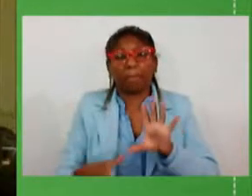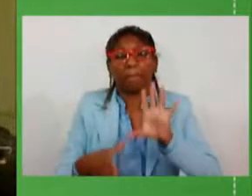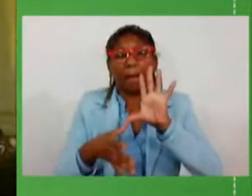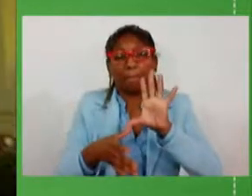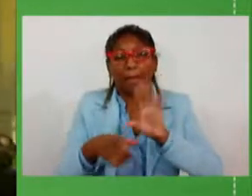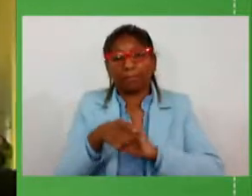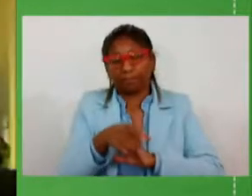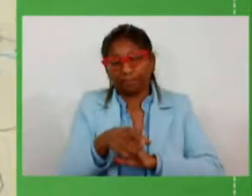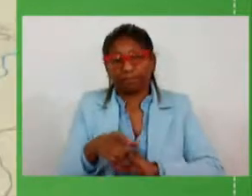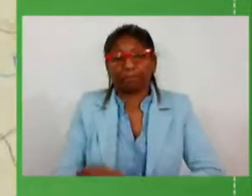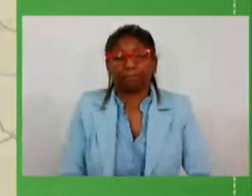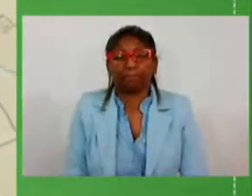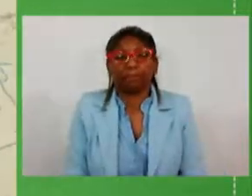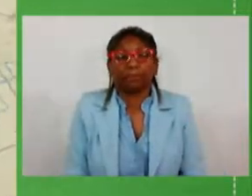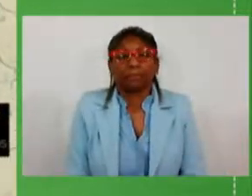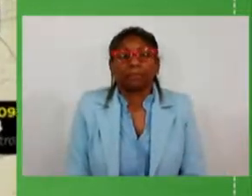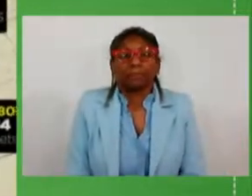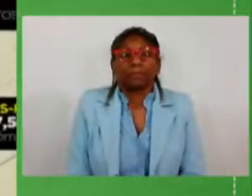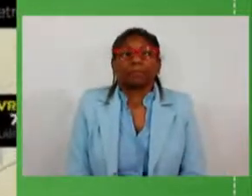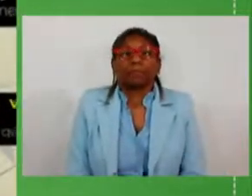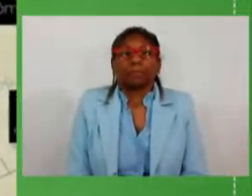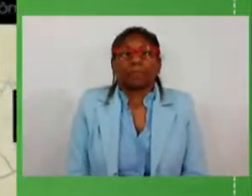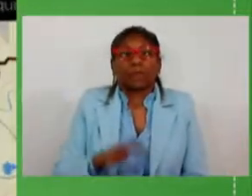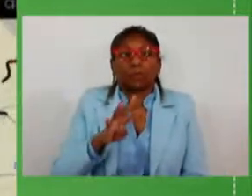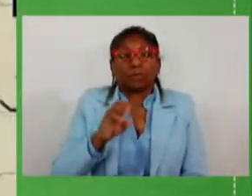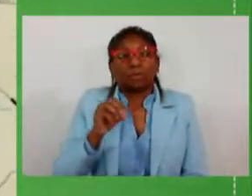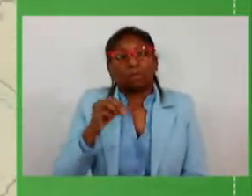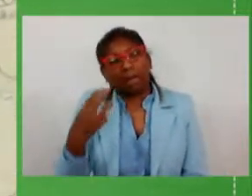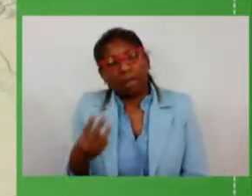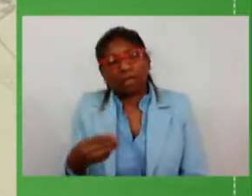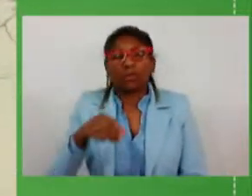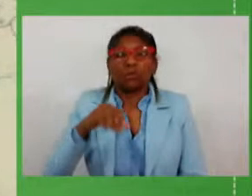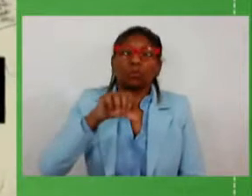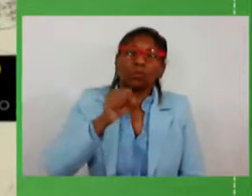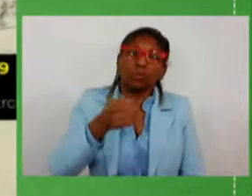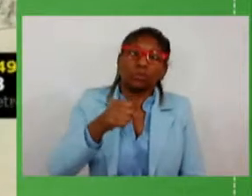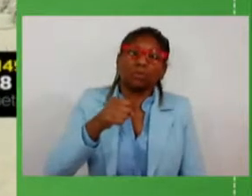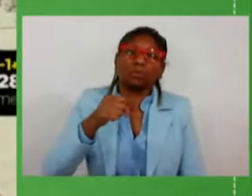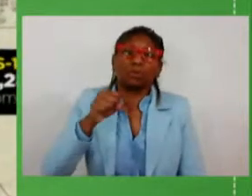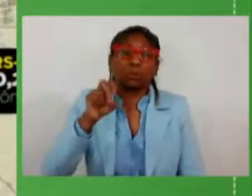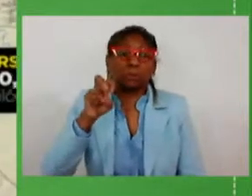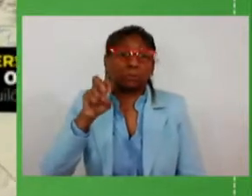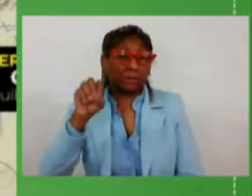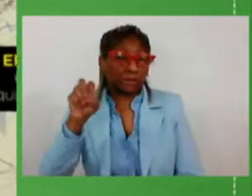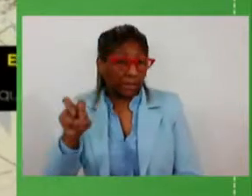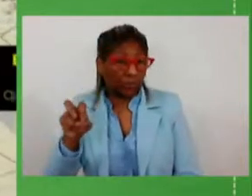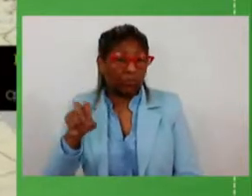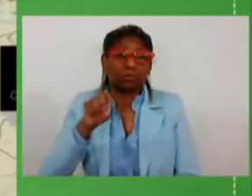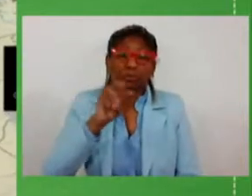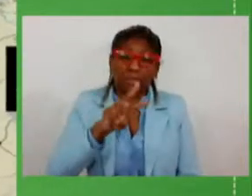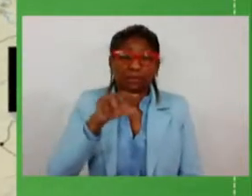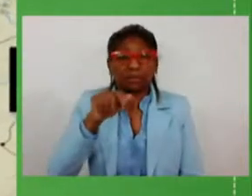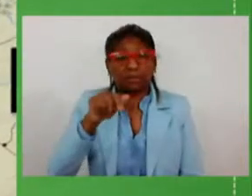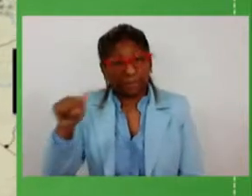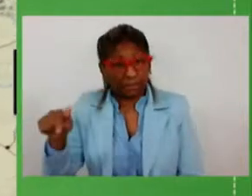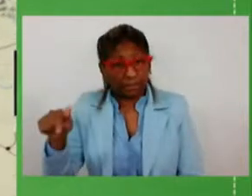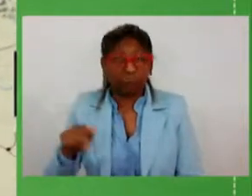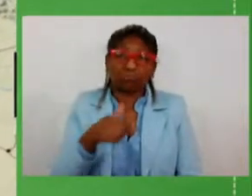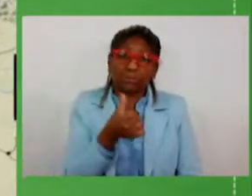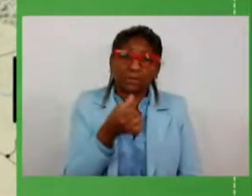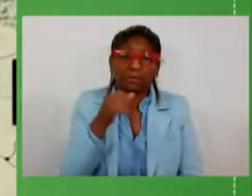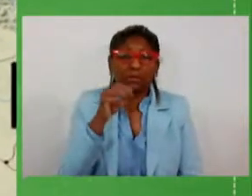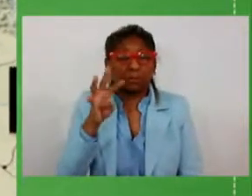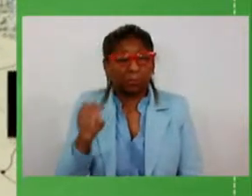de recuperação de rodovias como a 403 a 509 805 241 377 640